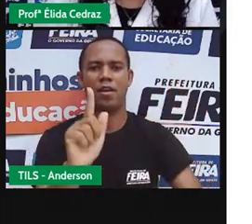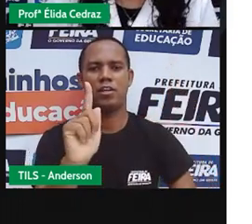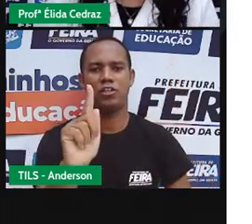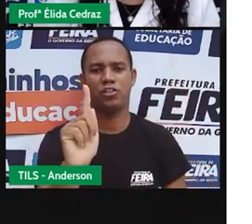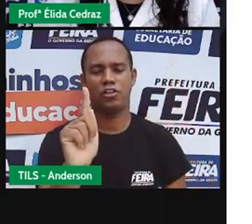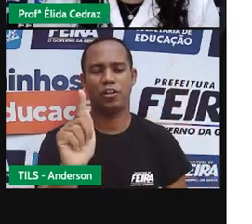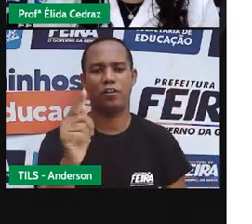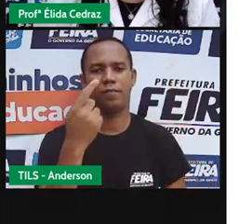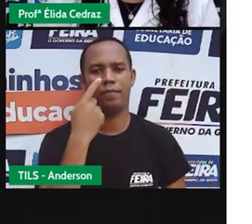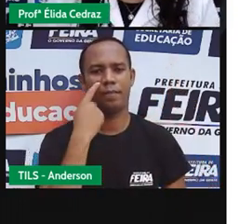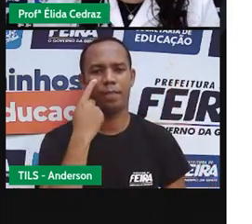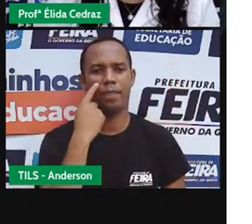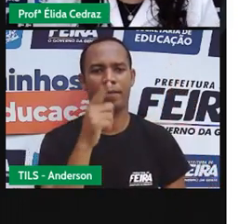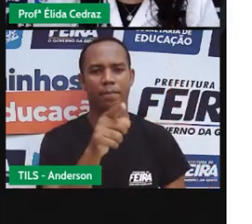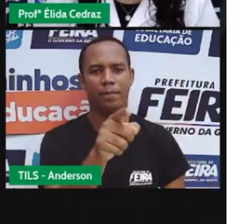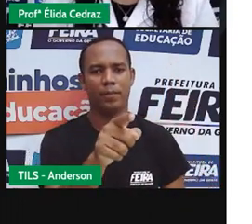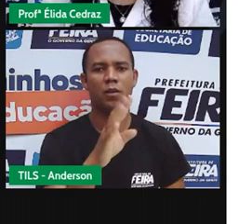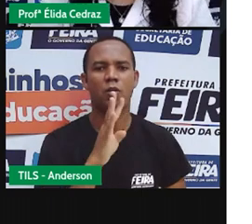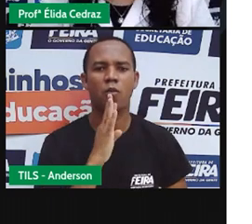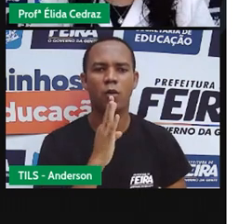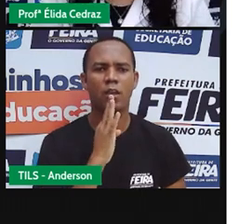Qual é o nome disso?